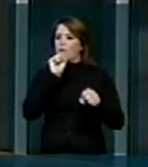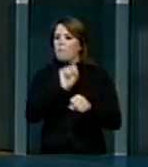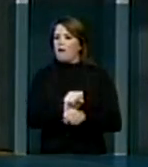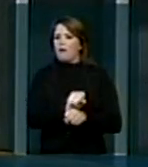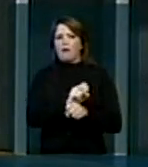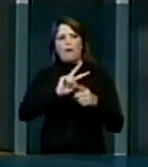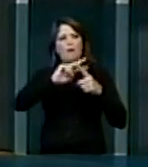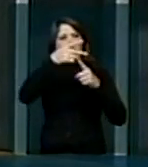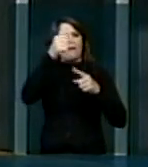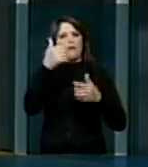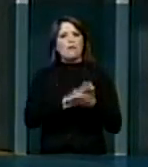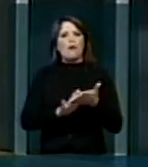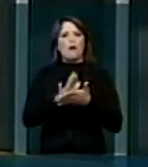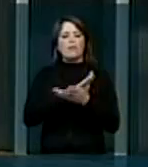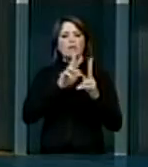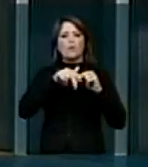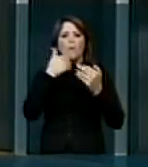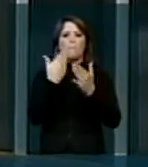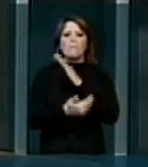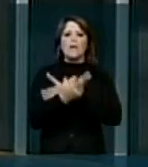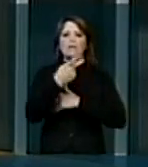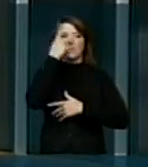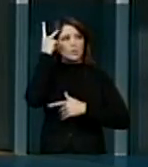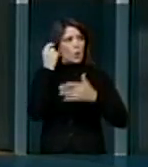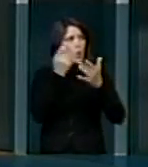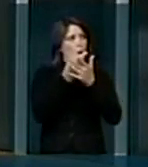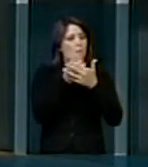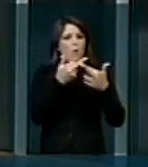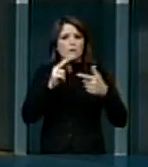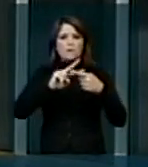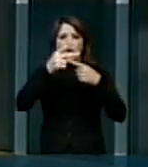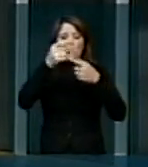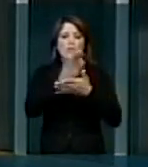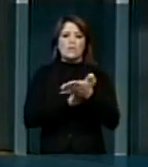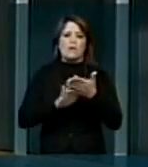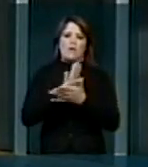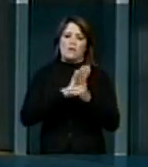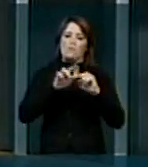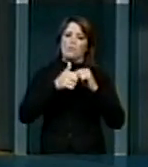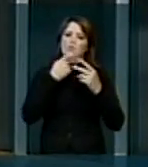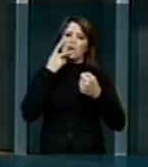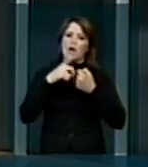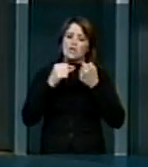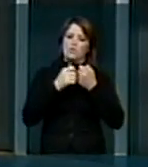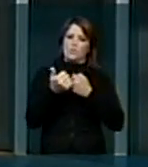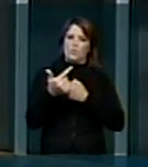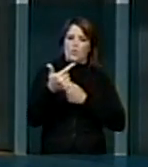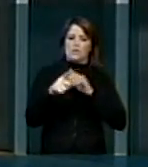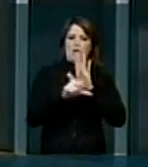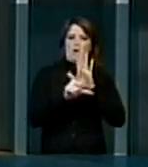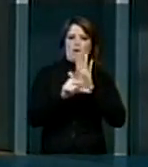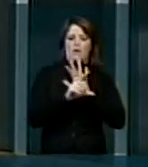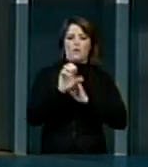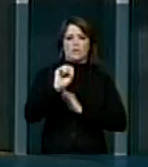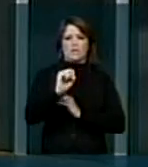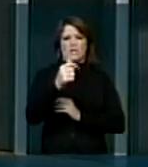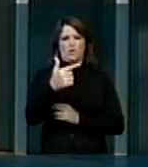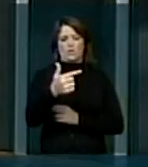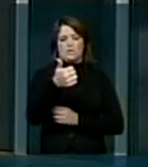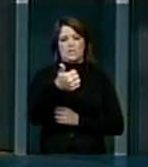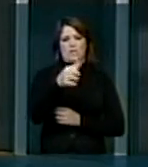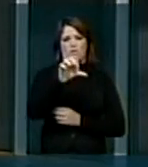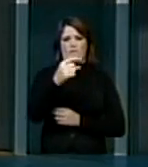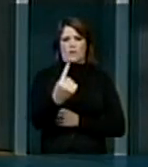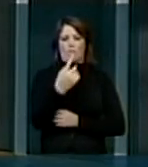adicionais, assim como a perda do seu poder aquisitivo. Ressalta-se que o artigo 12 da lei 82-70-91